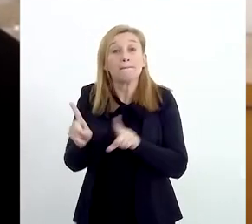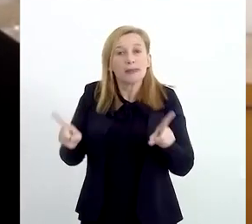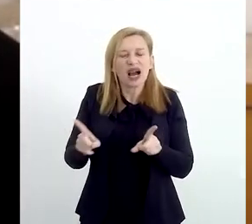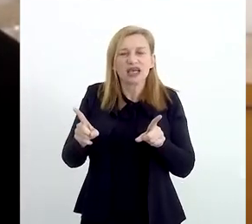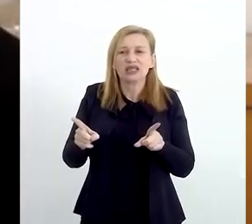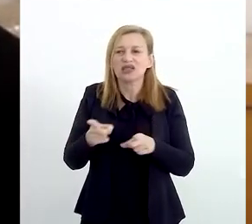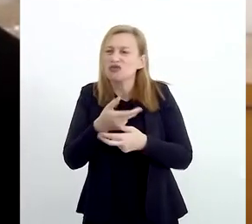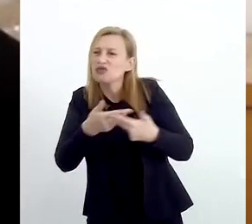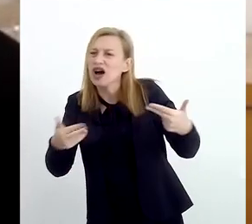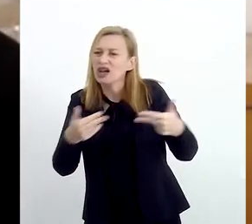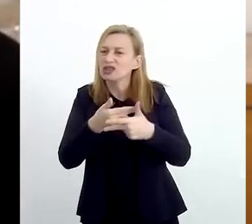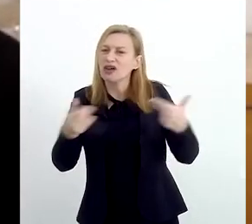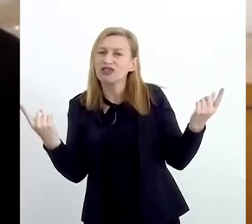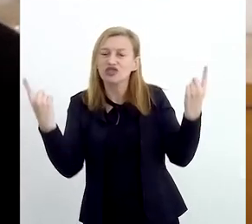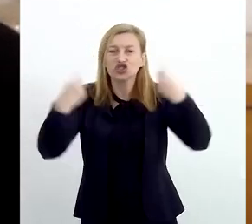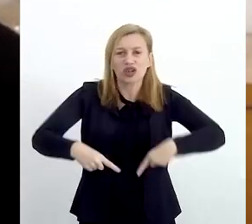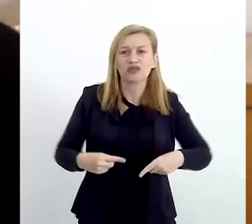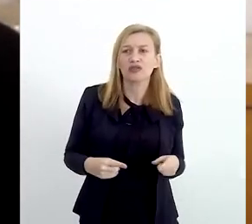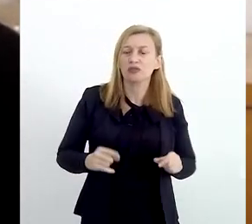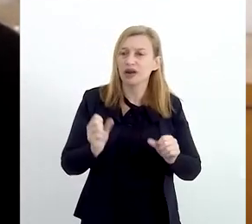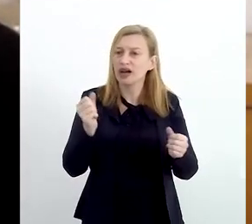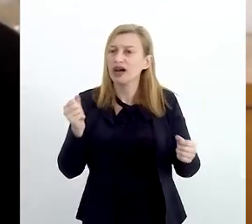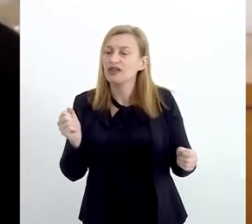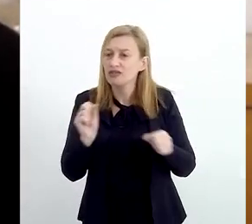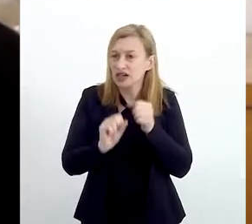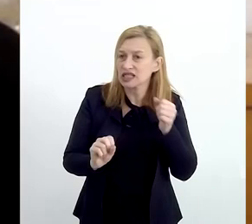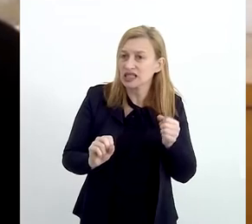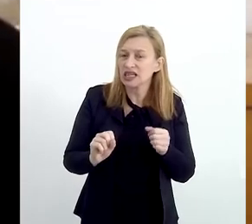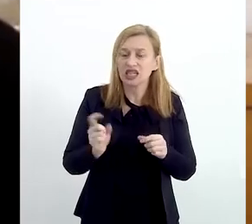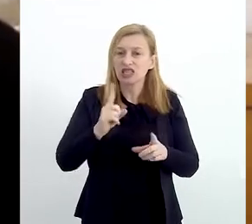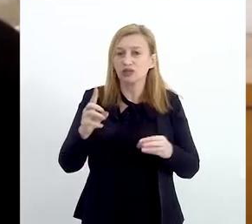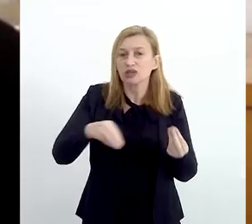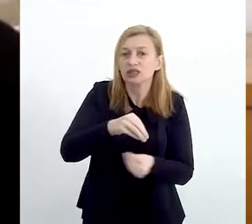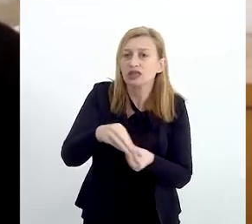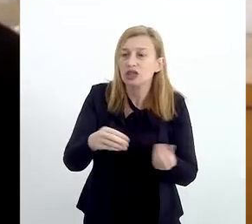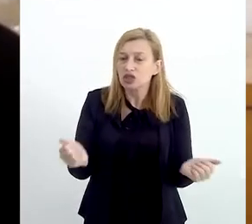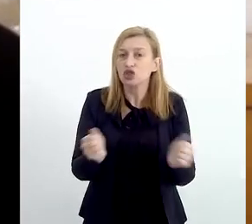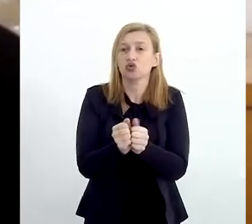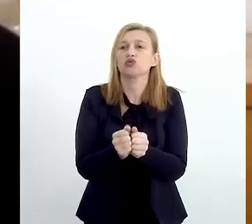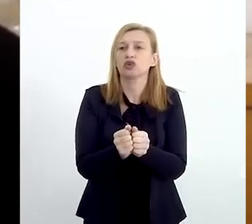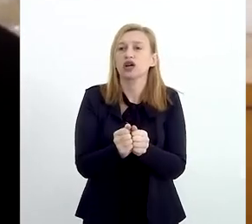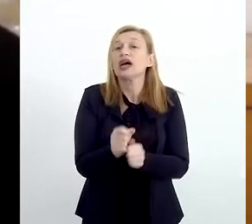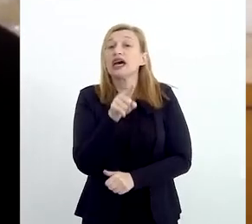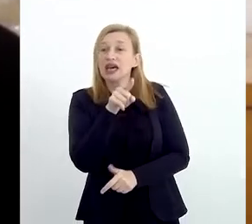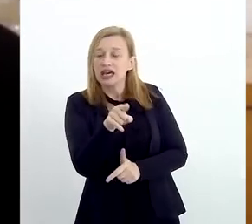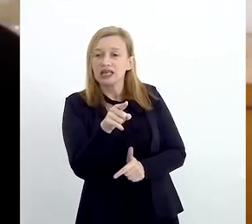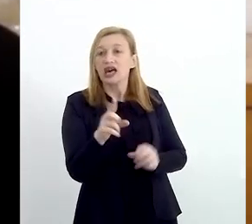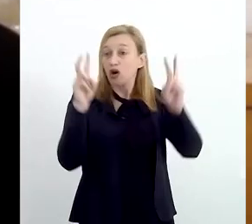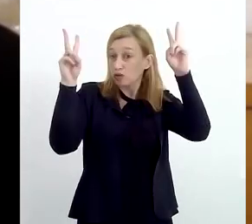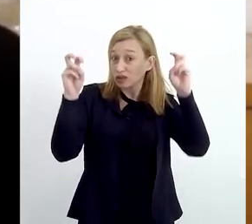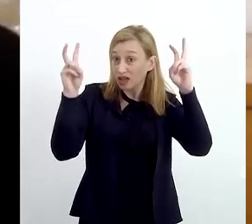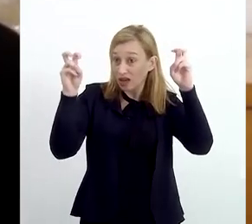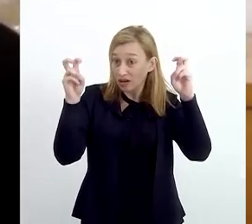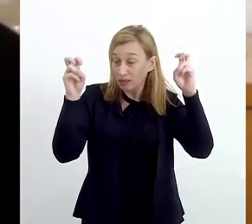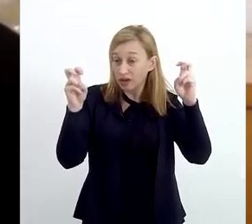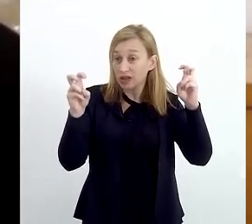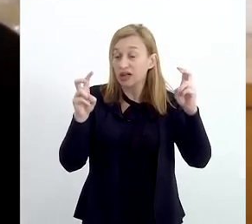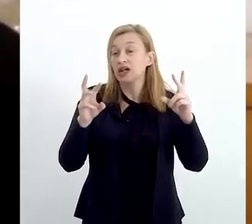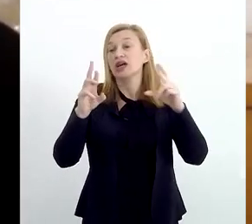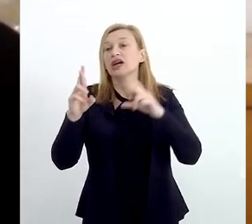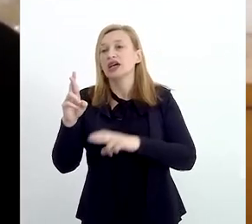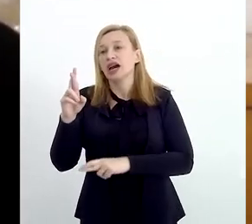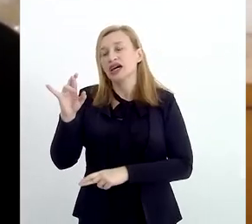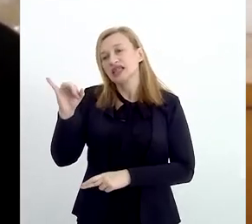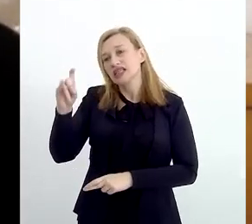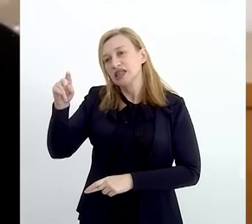apoiam, mas são tantos os desafios para realizar que elas acabam não se envolvendo. Esse é o tema